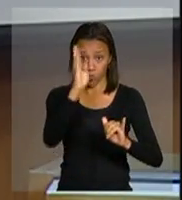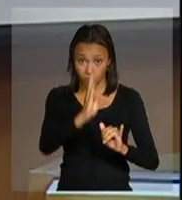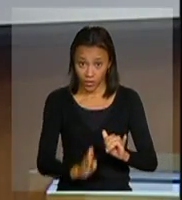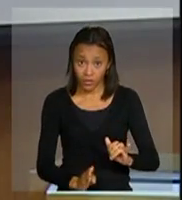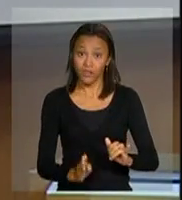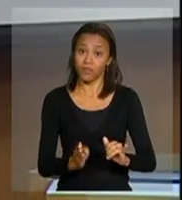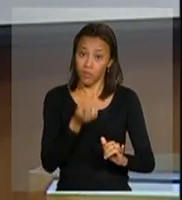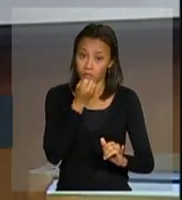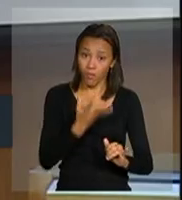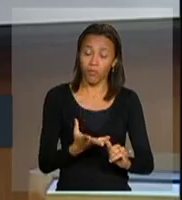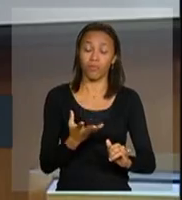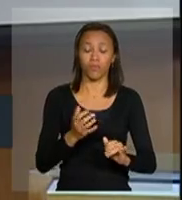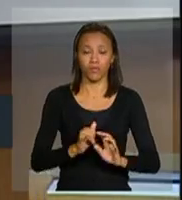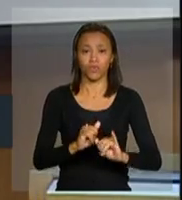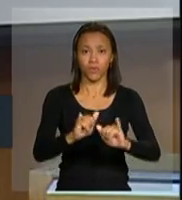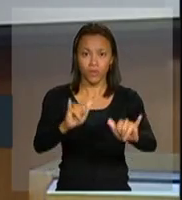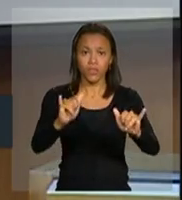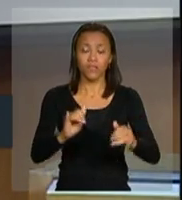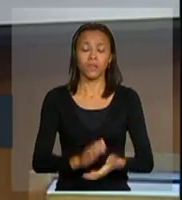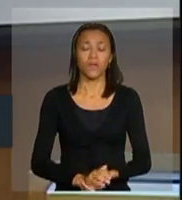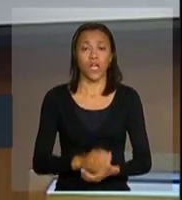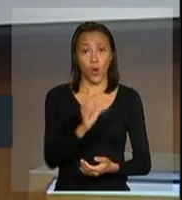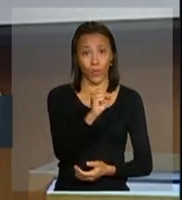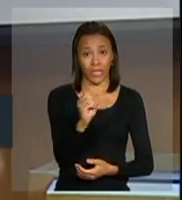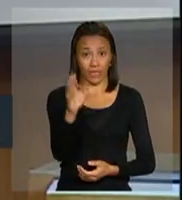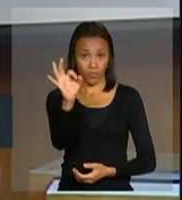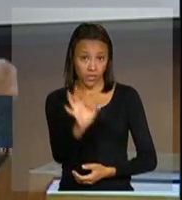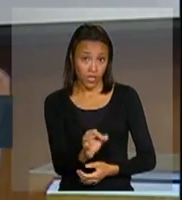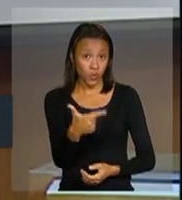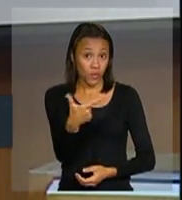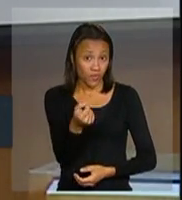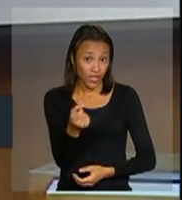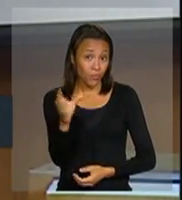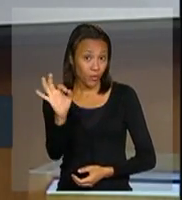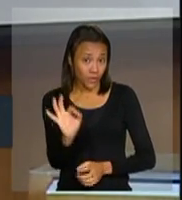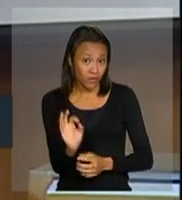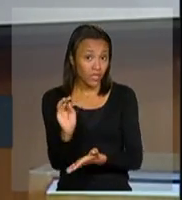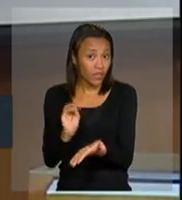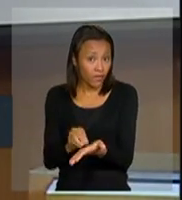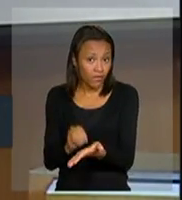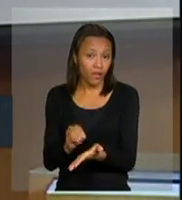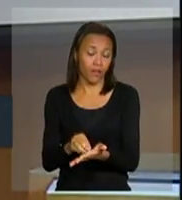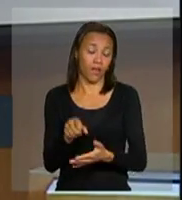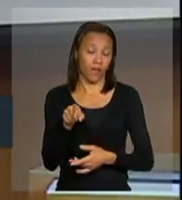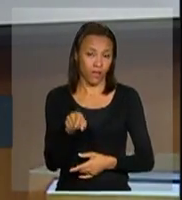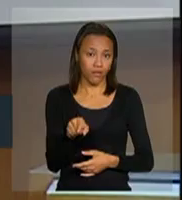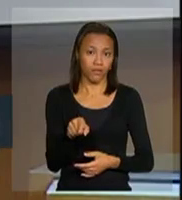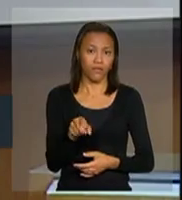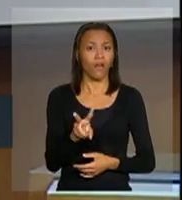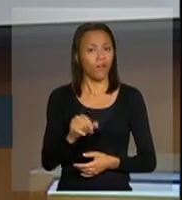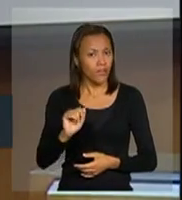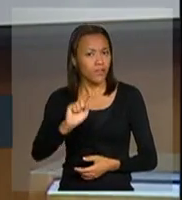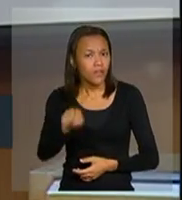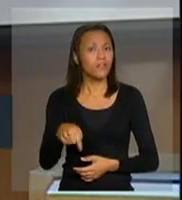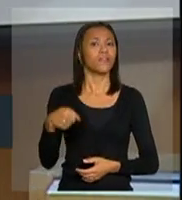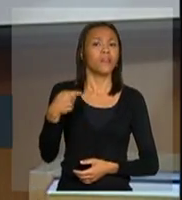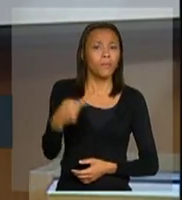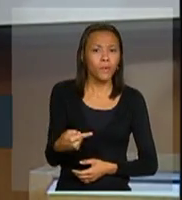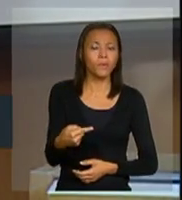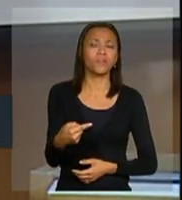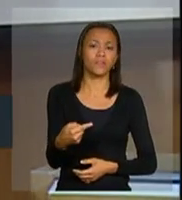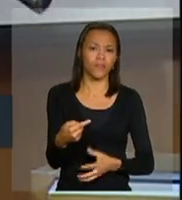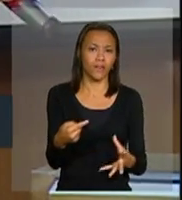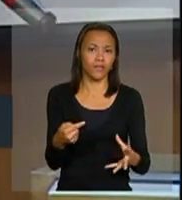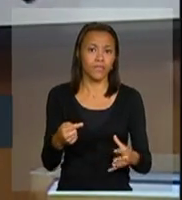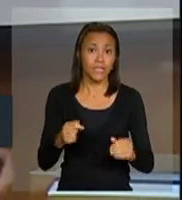a cobertura está em torno de 80%. Os 20% certamente vão ser equacionados à medida em que